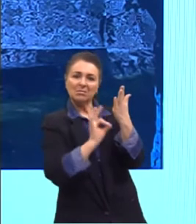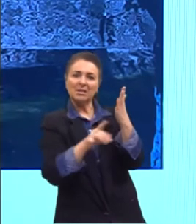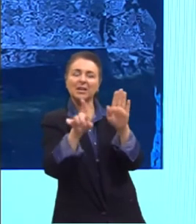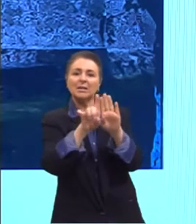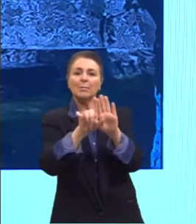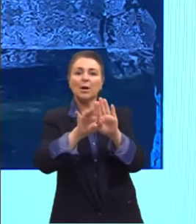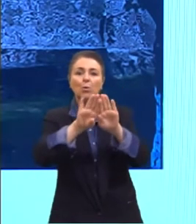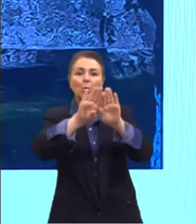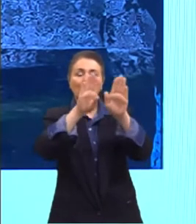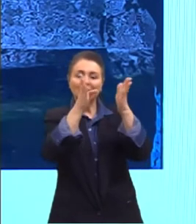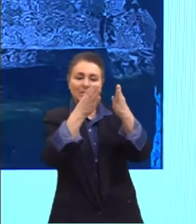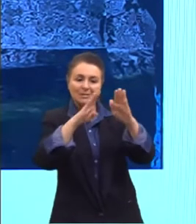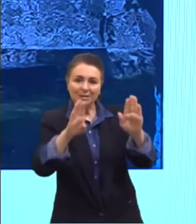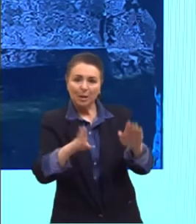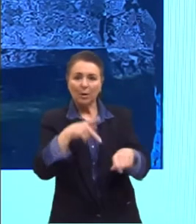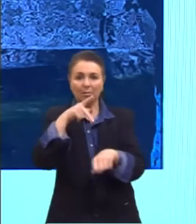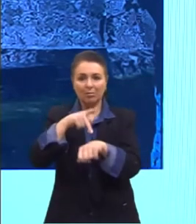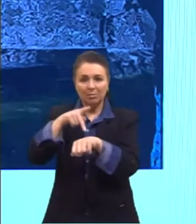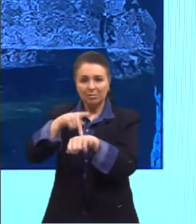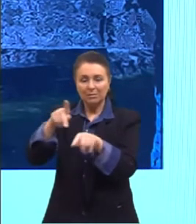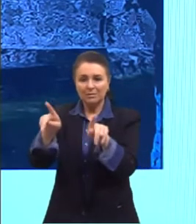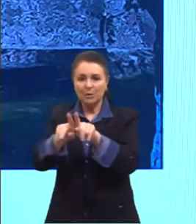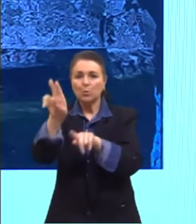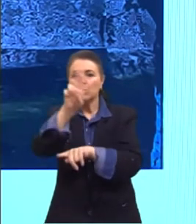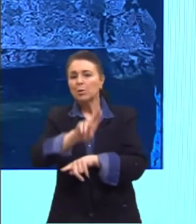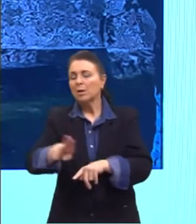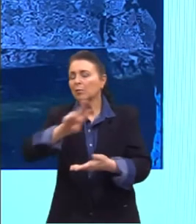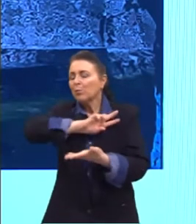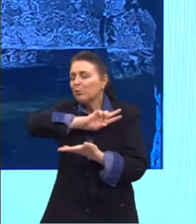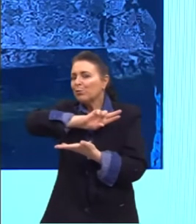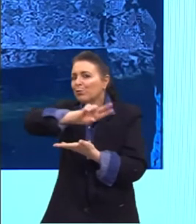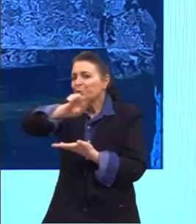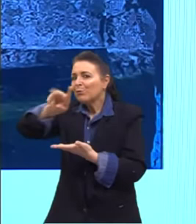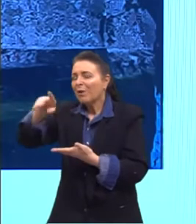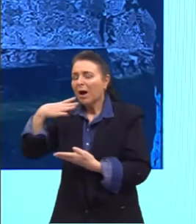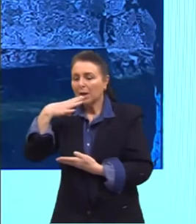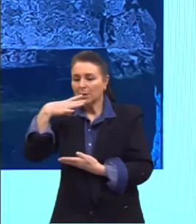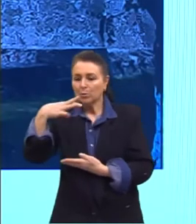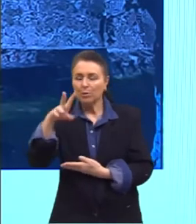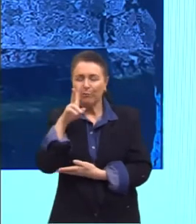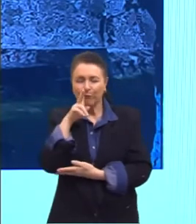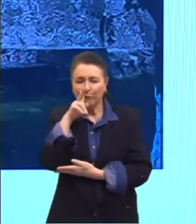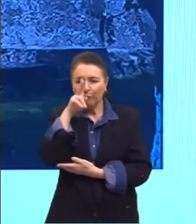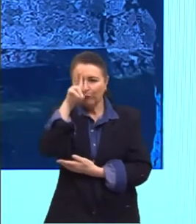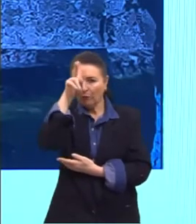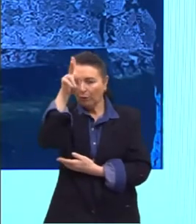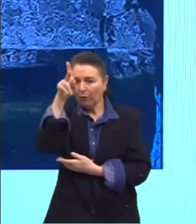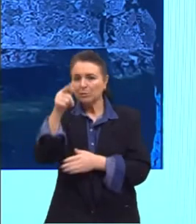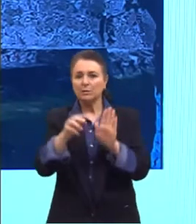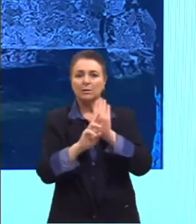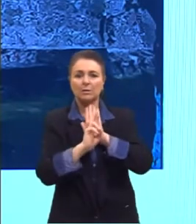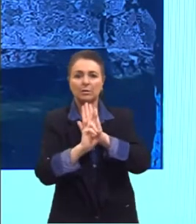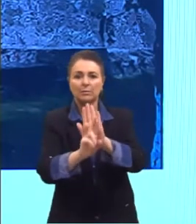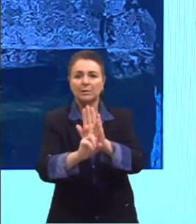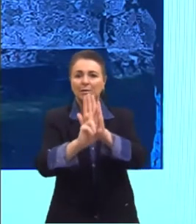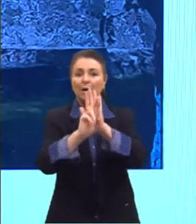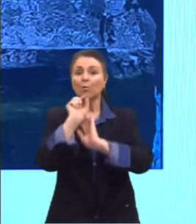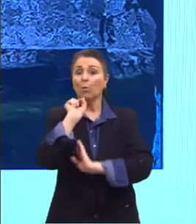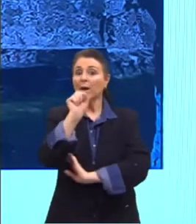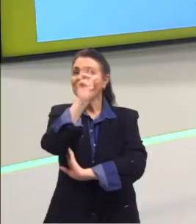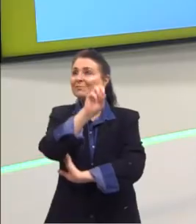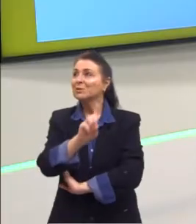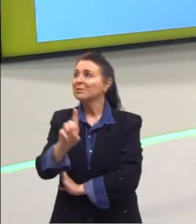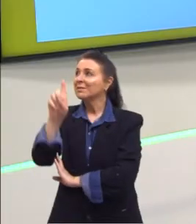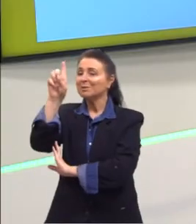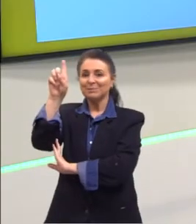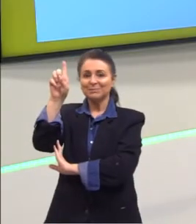cerâmicas e pedras. Utilizavam muitas cores, em tonalidades fortes, e representavam os seus deuses. Então